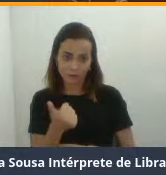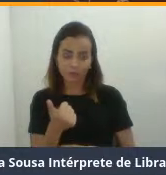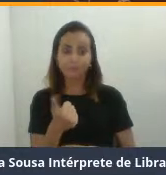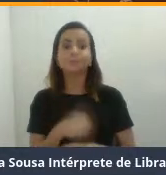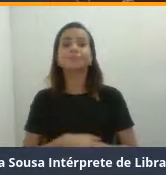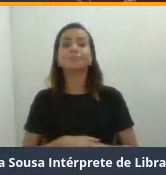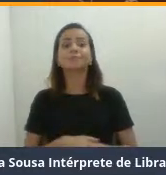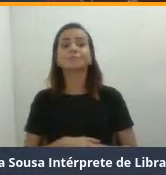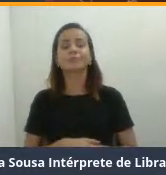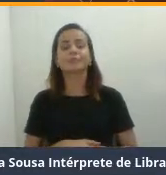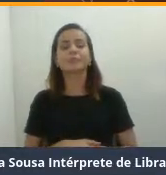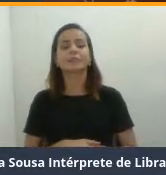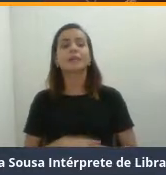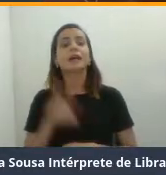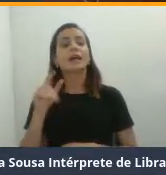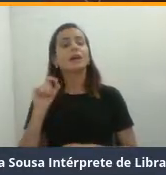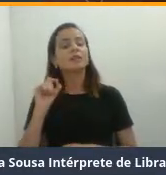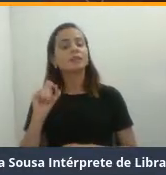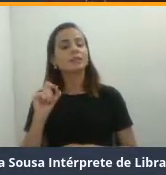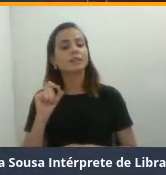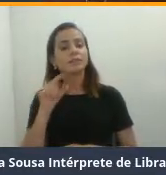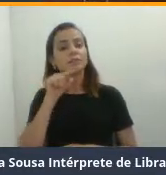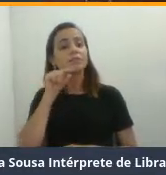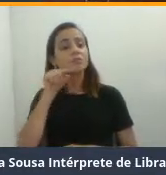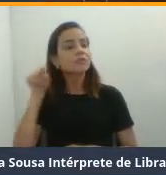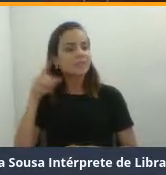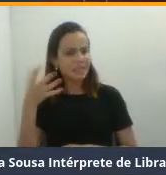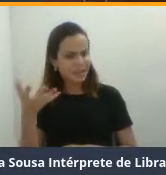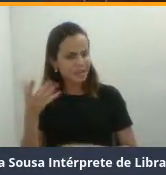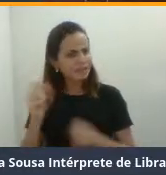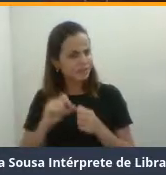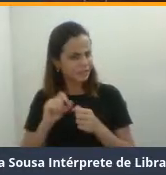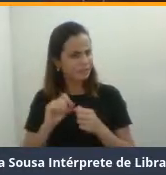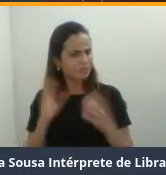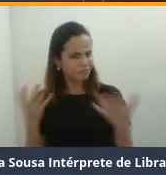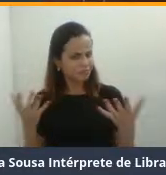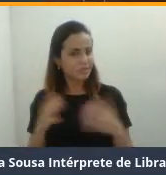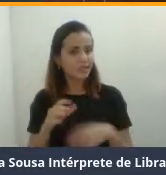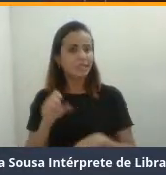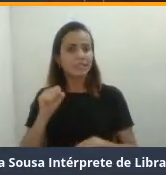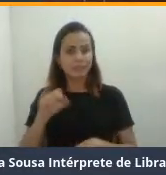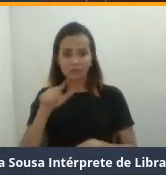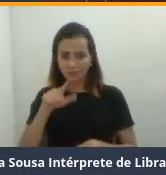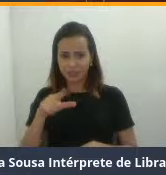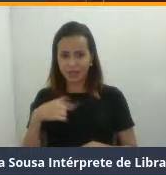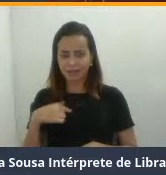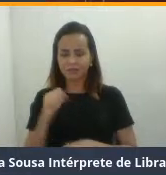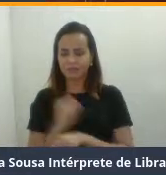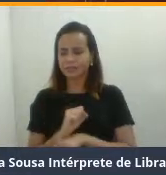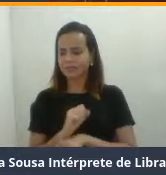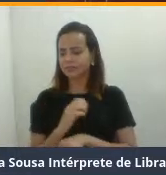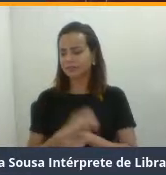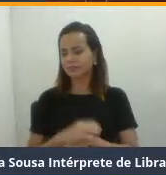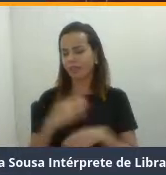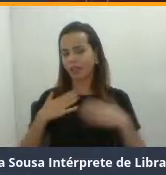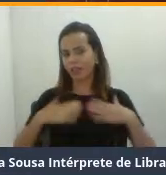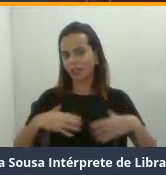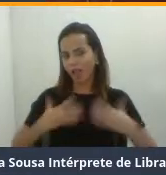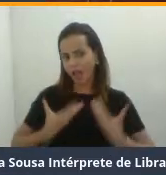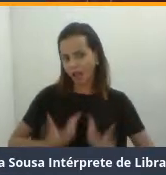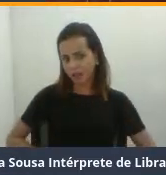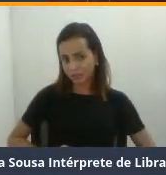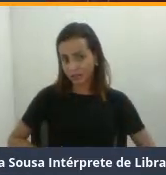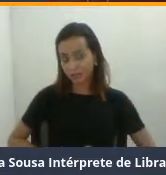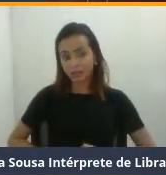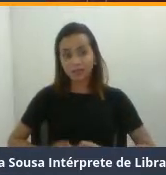Exercício físico ideal é aquele que você queira fazer. Então, se você é sedentário, não vá atrás